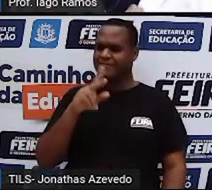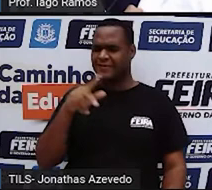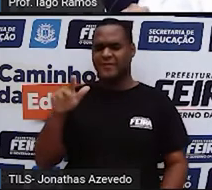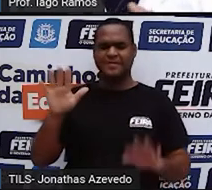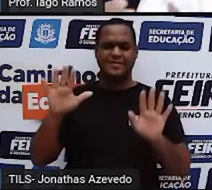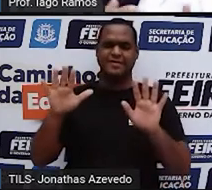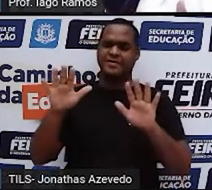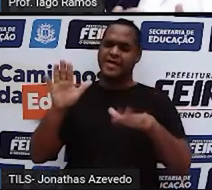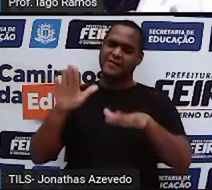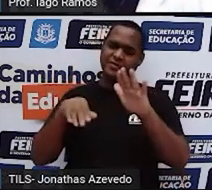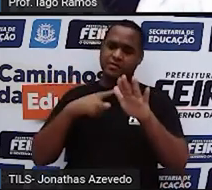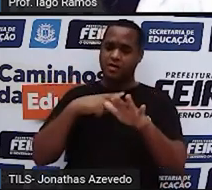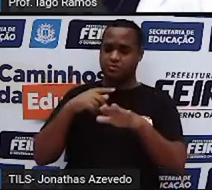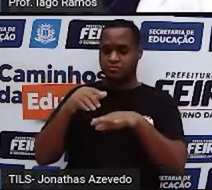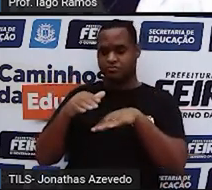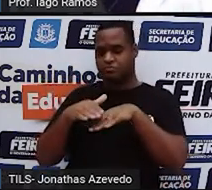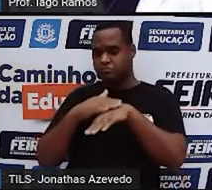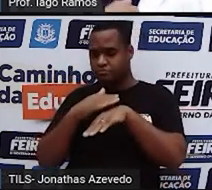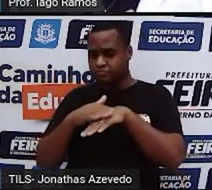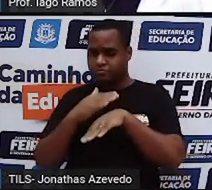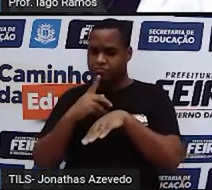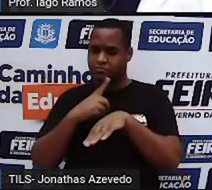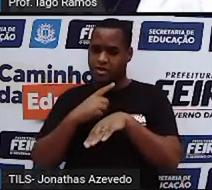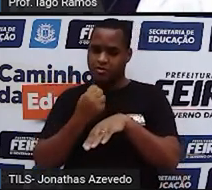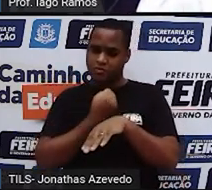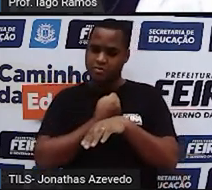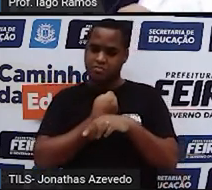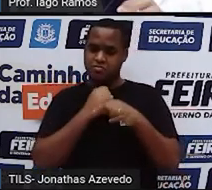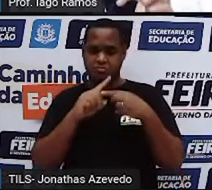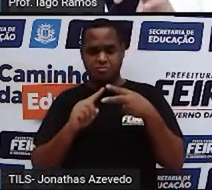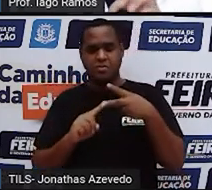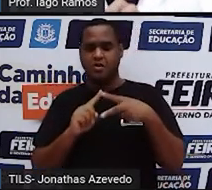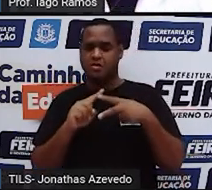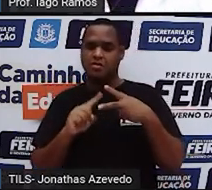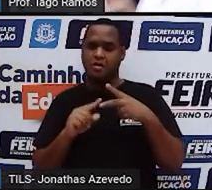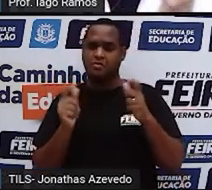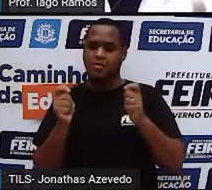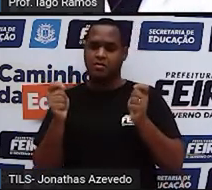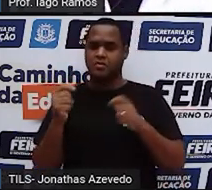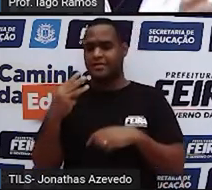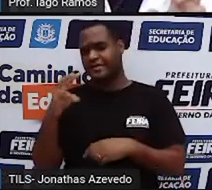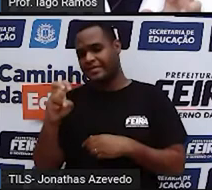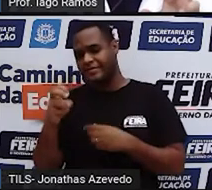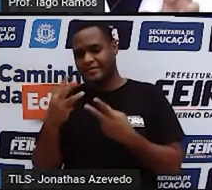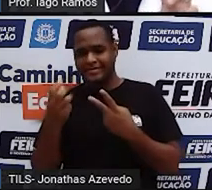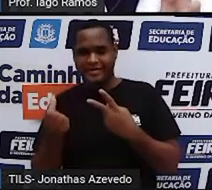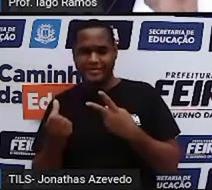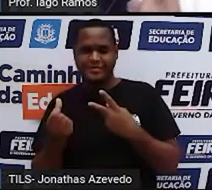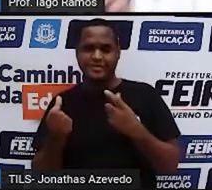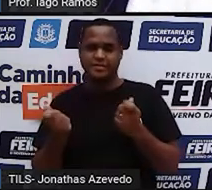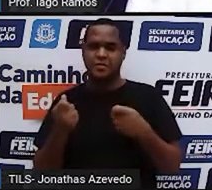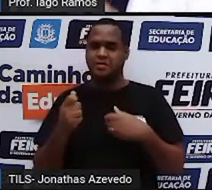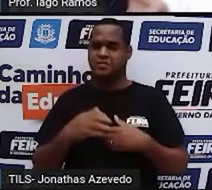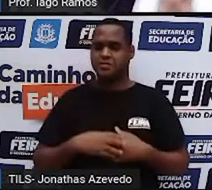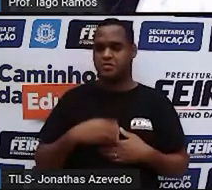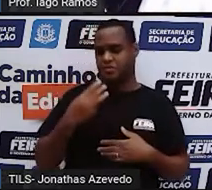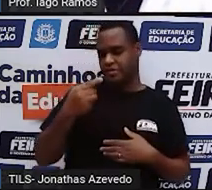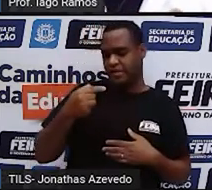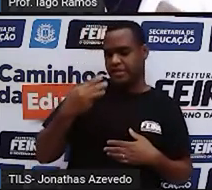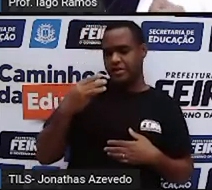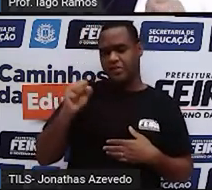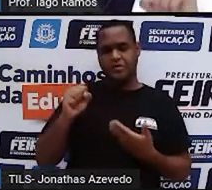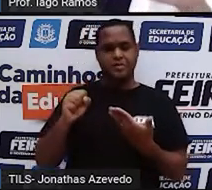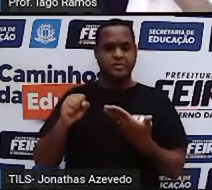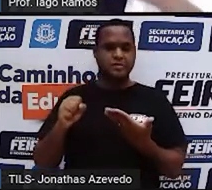em alguns calçados, vem dois números, às vezes vem assim, 35 e 36, 37 e